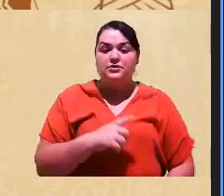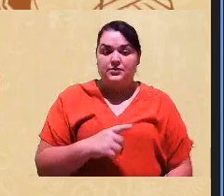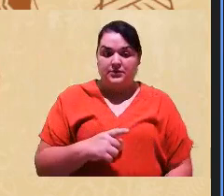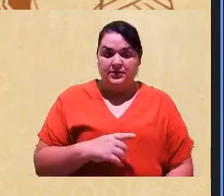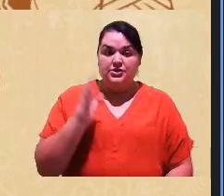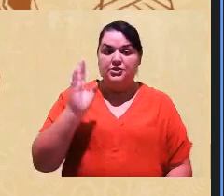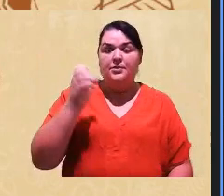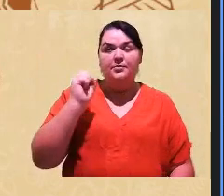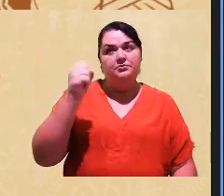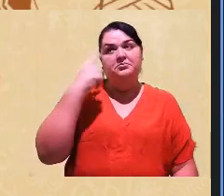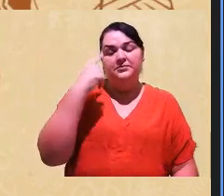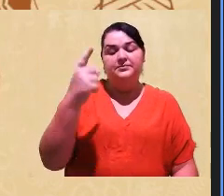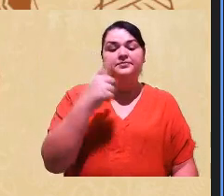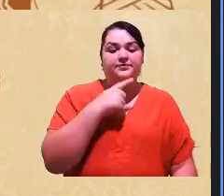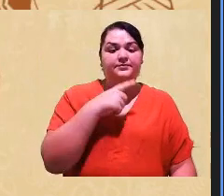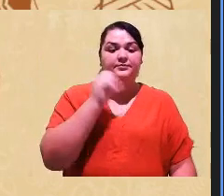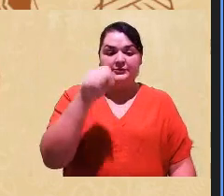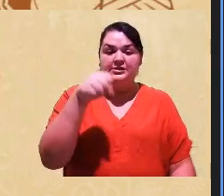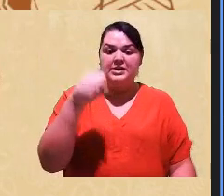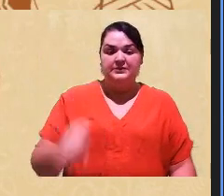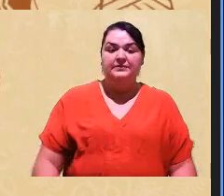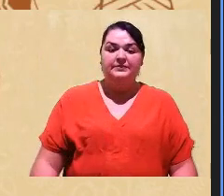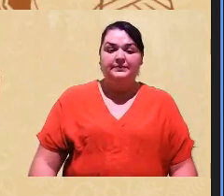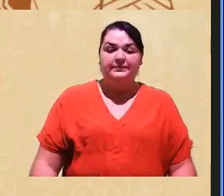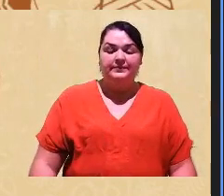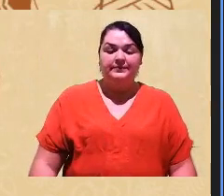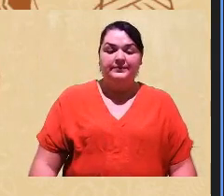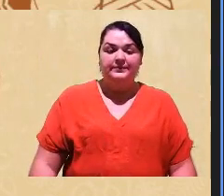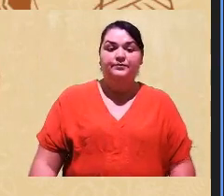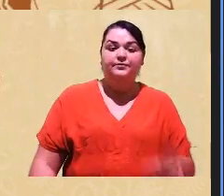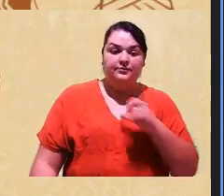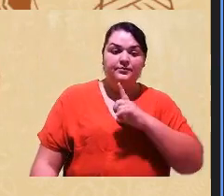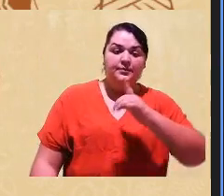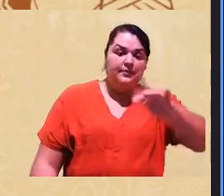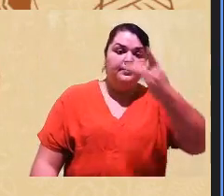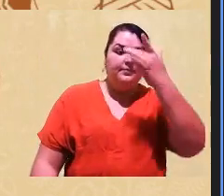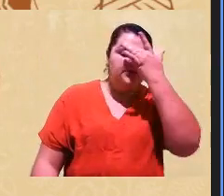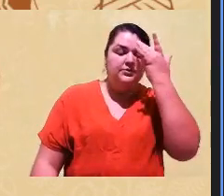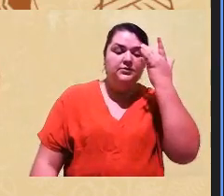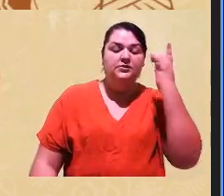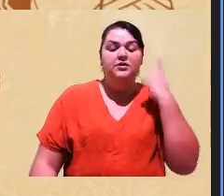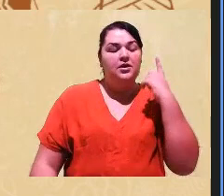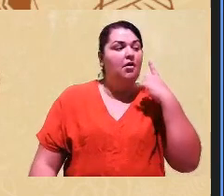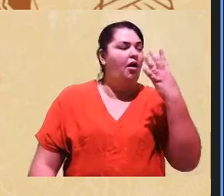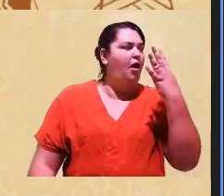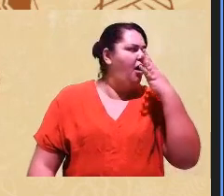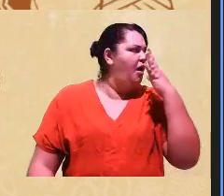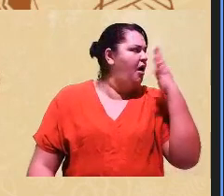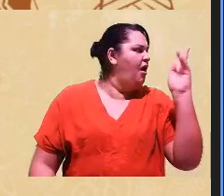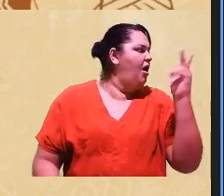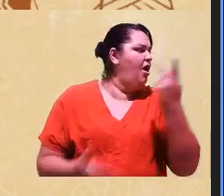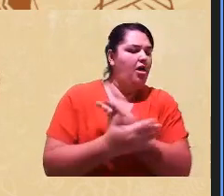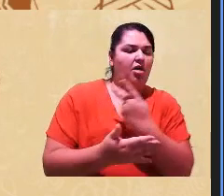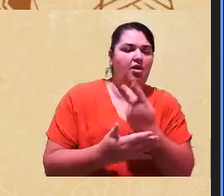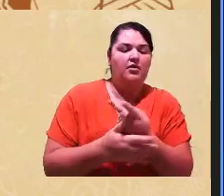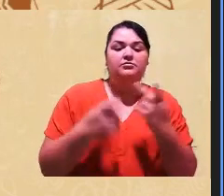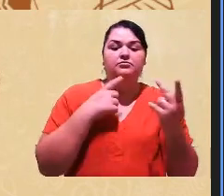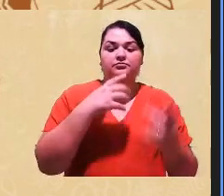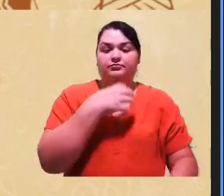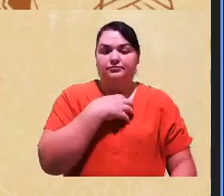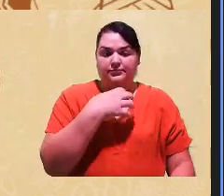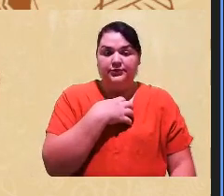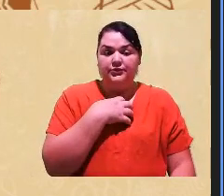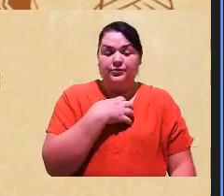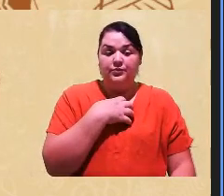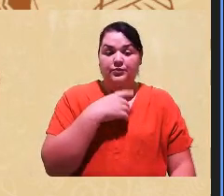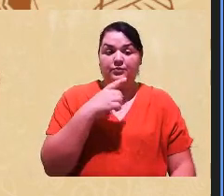imaginar que sim, que pessoas que realmente elas são equivocadas do ponto de vista da apreensão dos